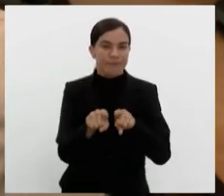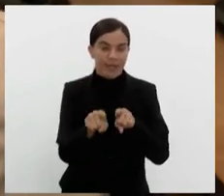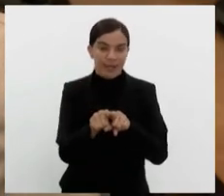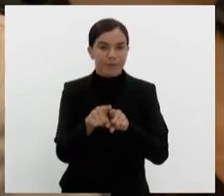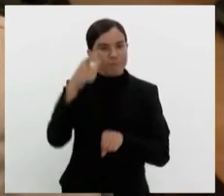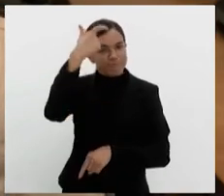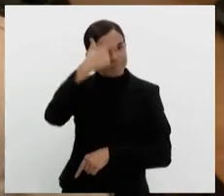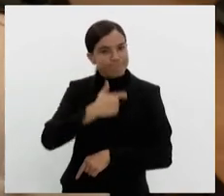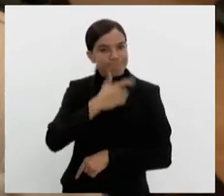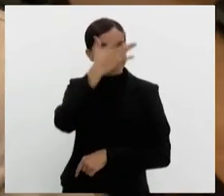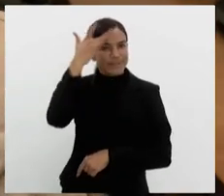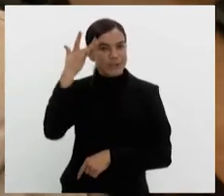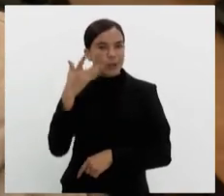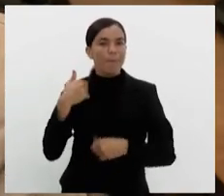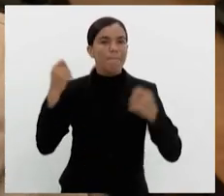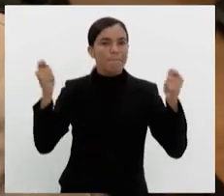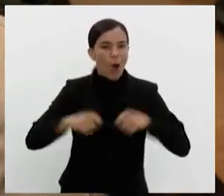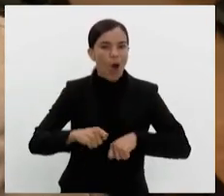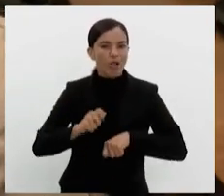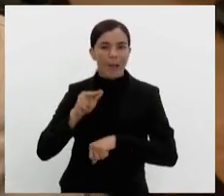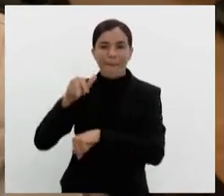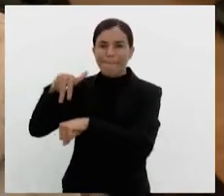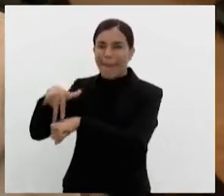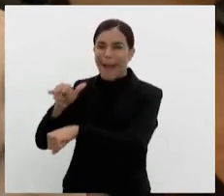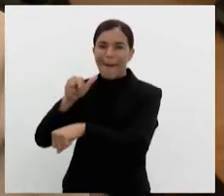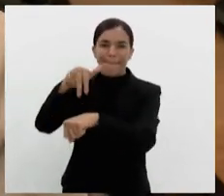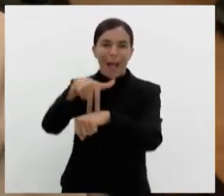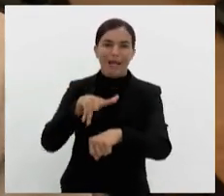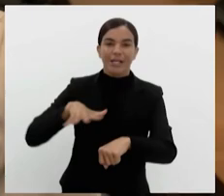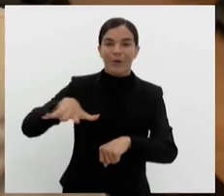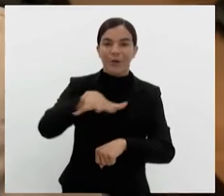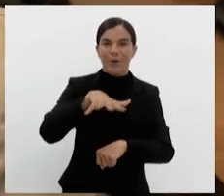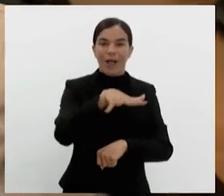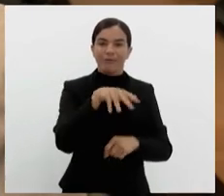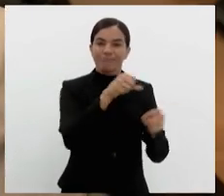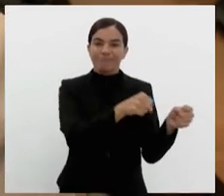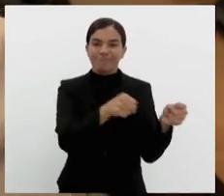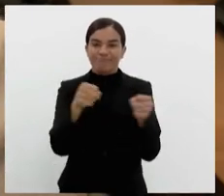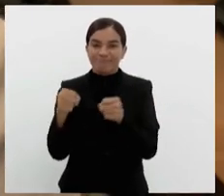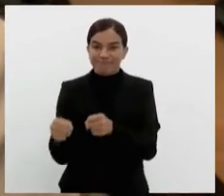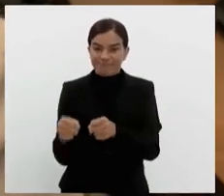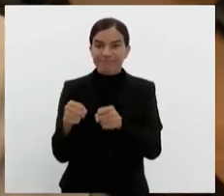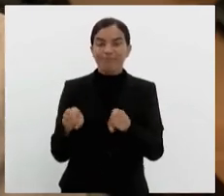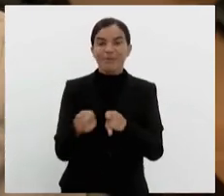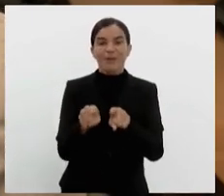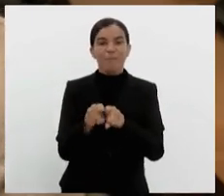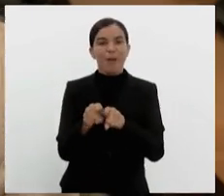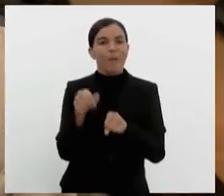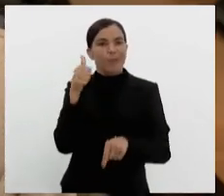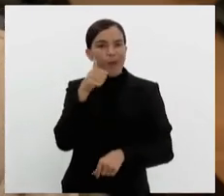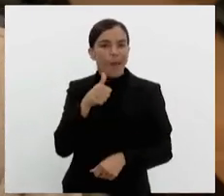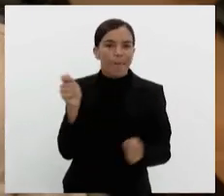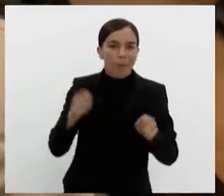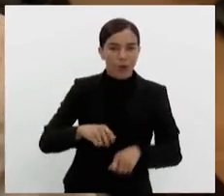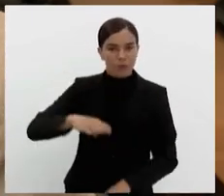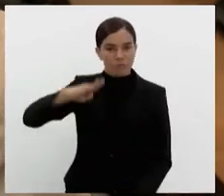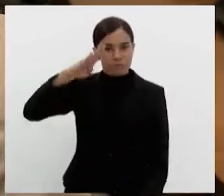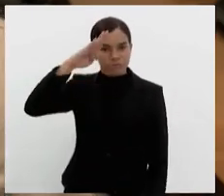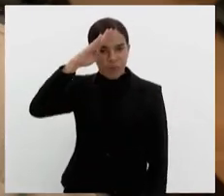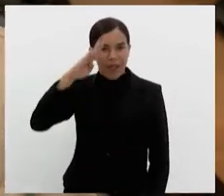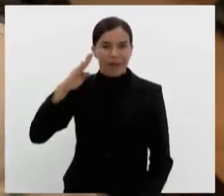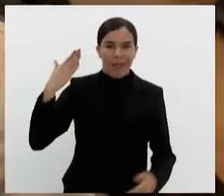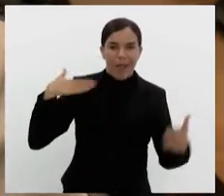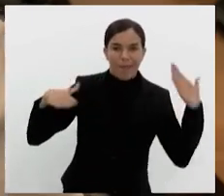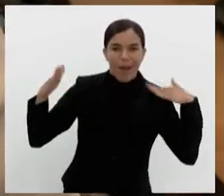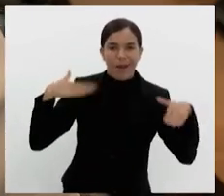que podem estar em qualquer lugar, em qualquer esfera de poder, nas cadeias de comando. A mulher pode estar no exército, na marinha,